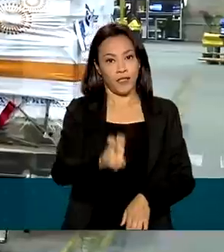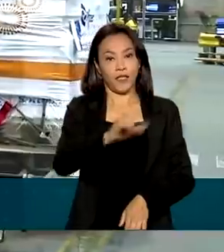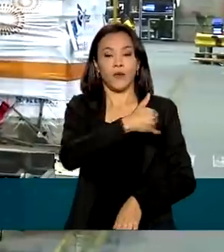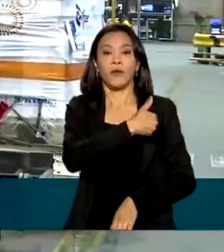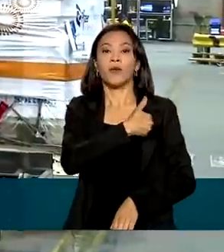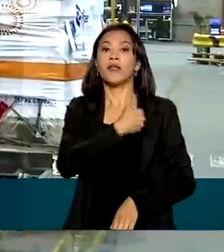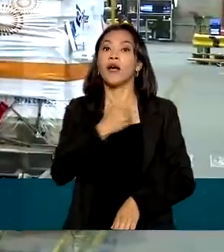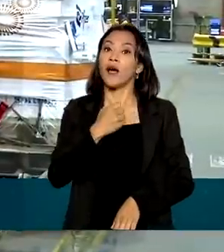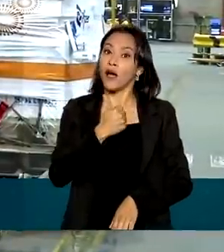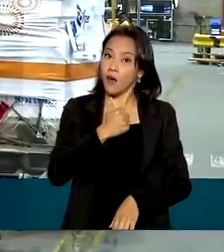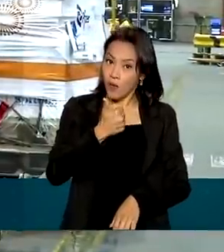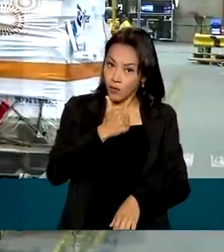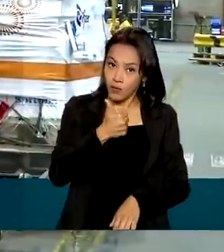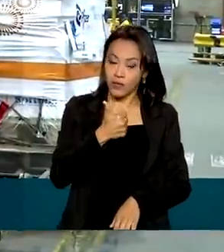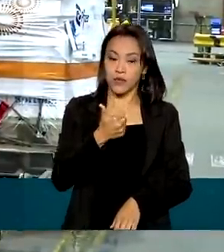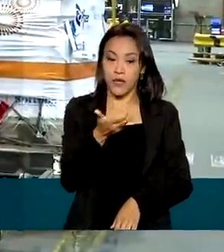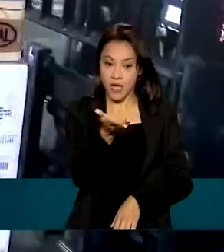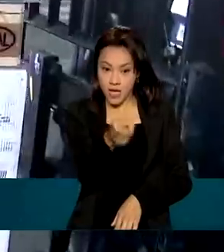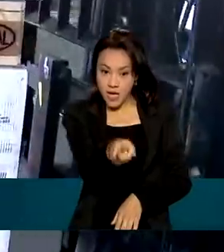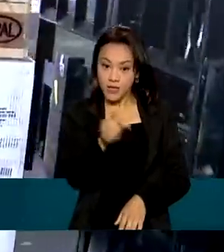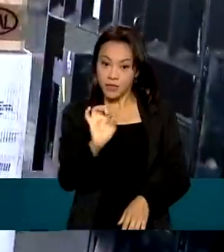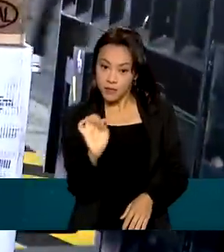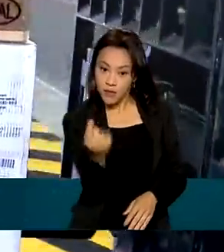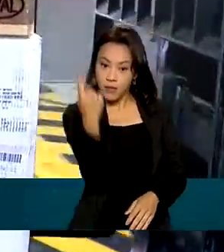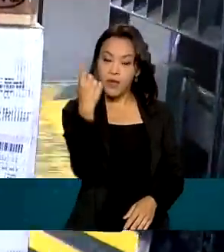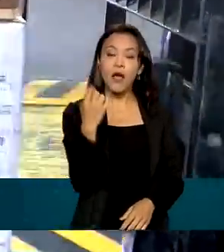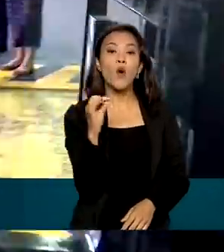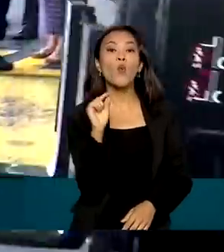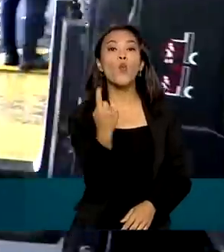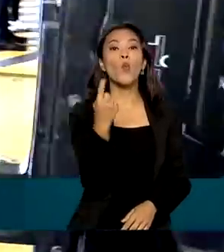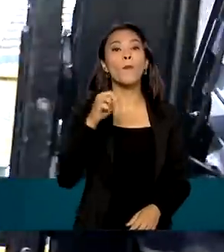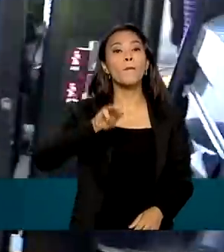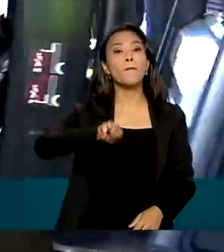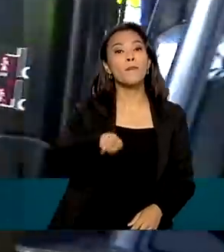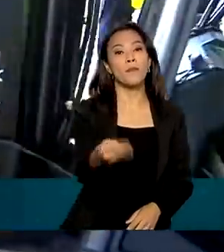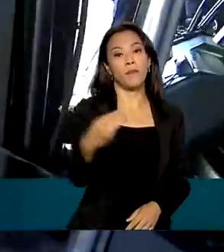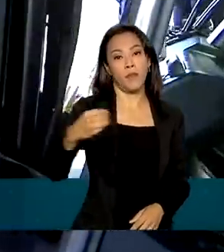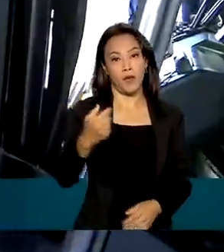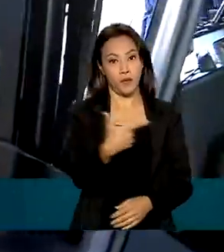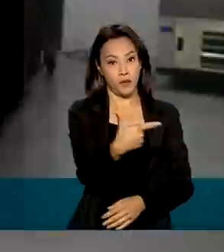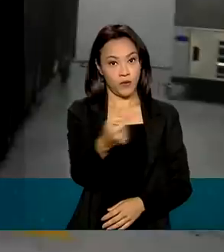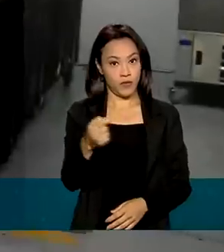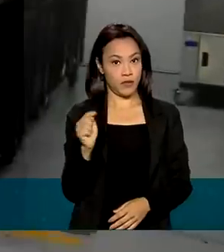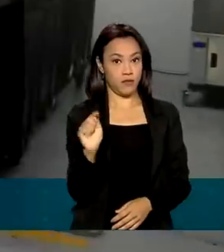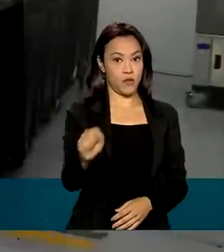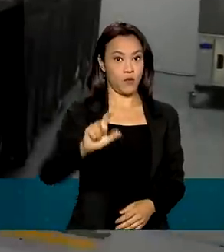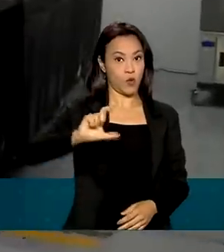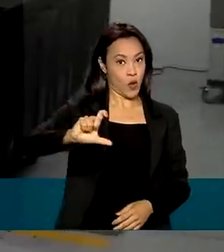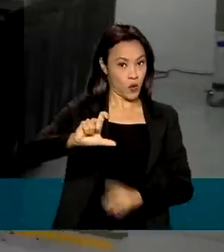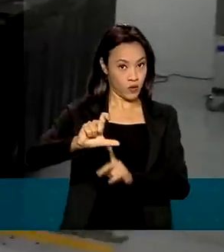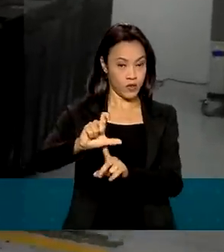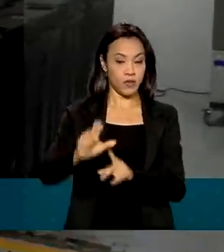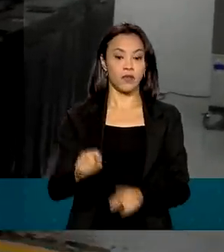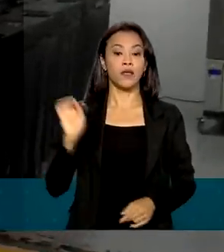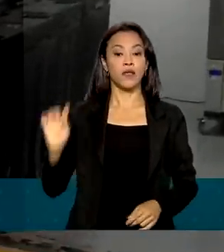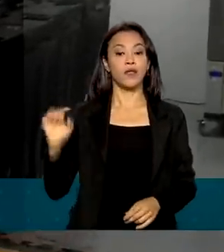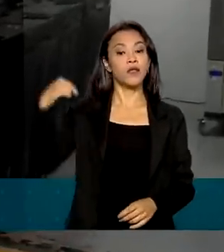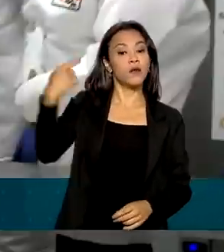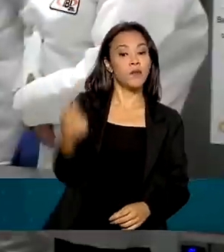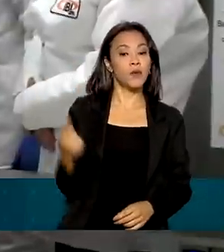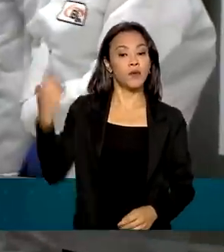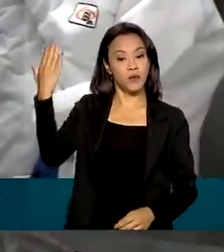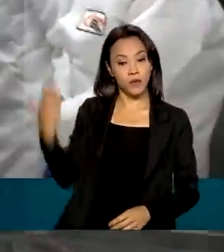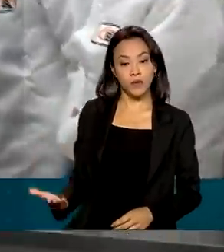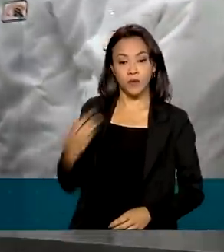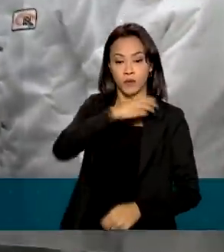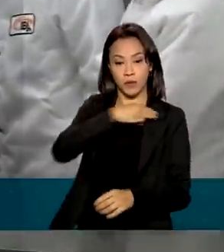11 anos de idade. Este primeiro lote é de 1 milhão e 200 mil doses. Na sequência, o ministro da Saúde,